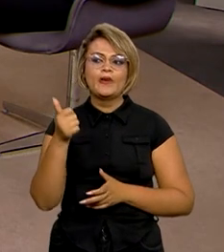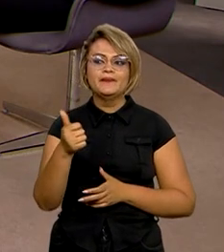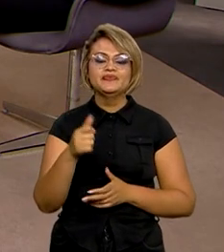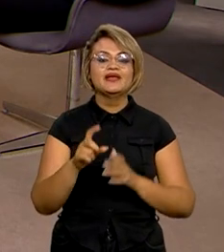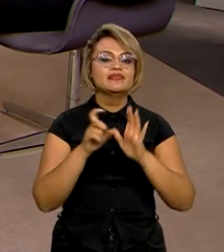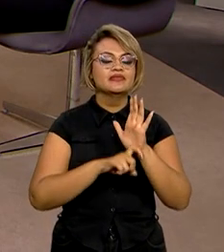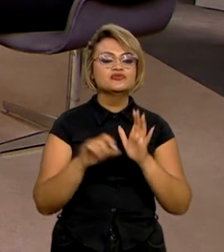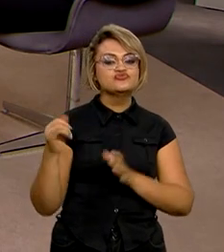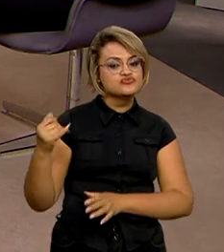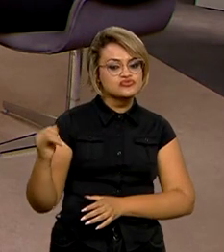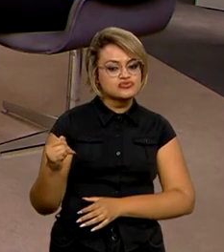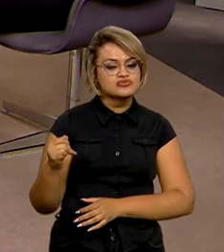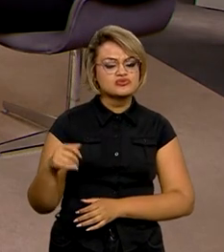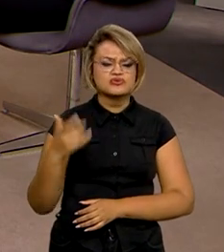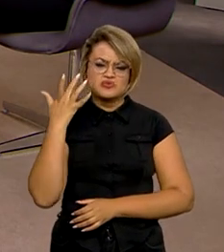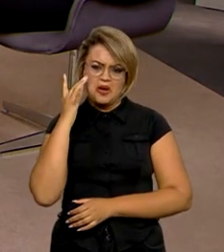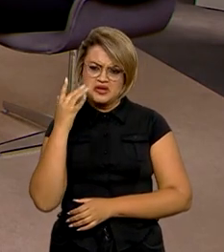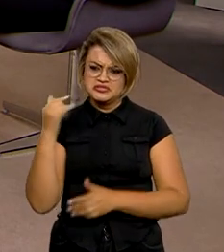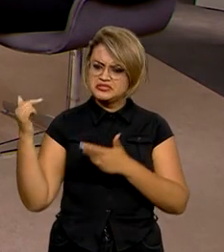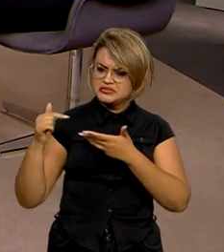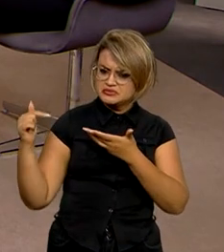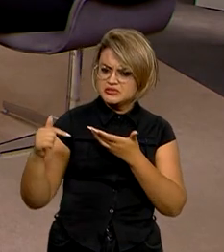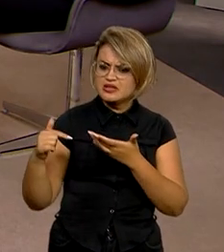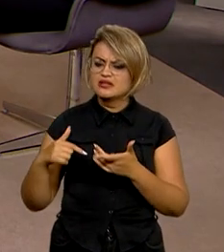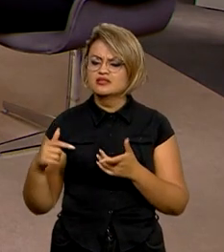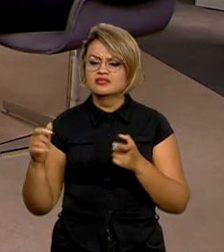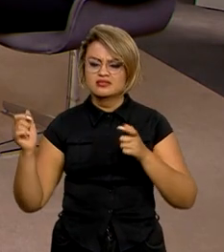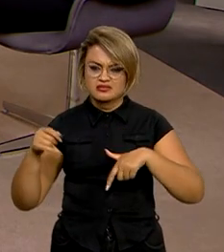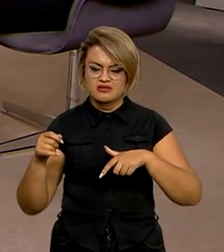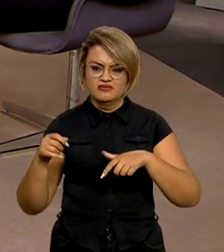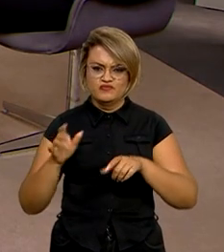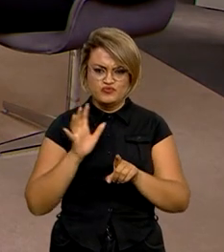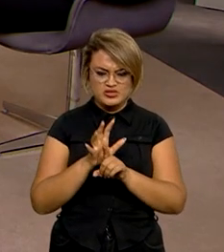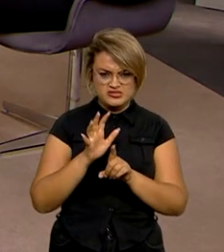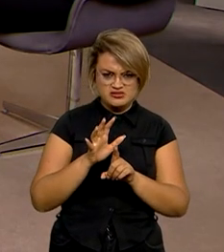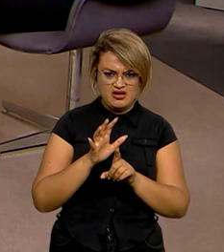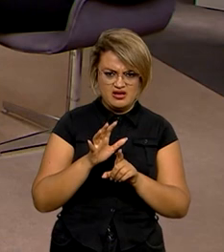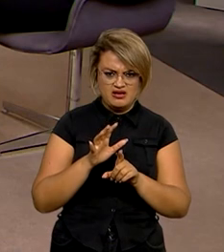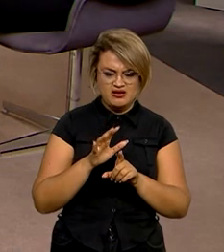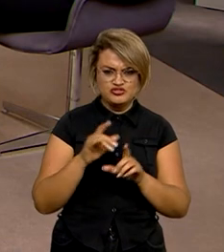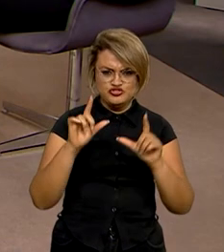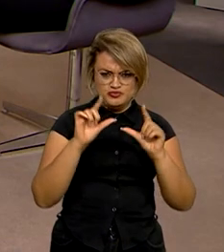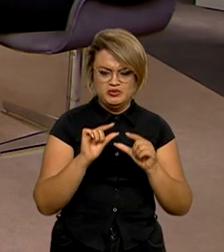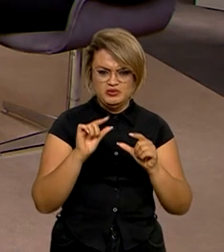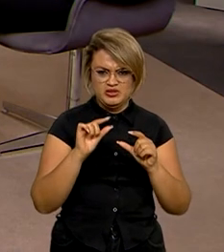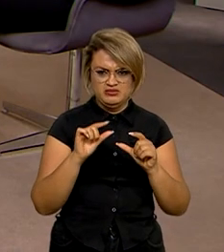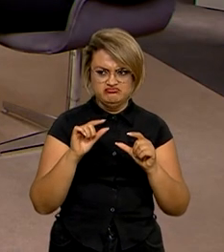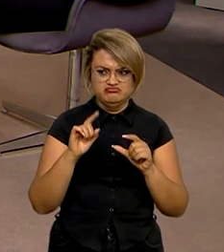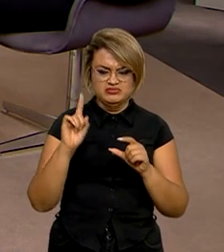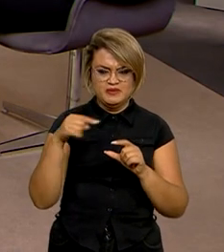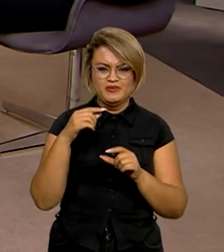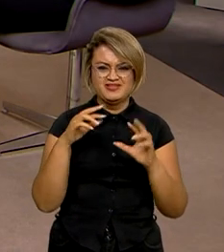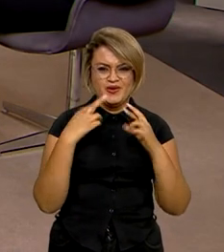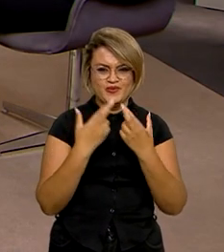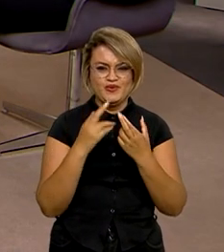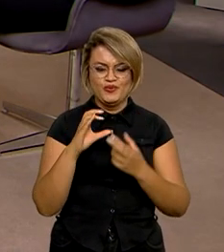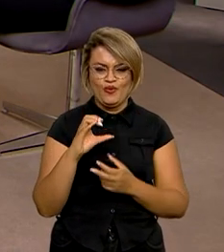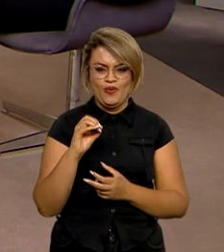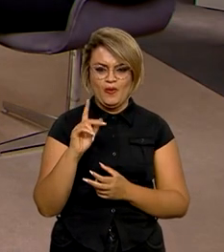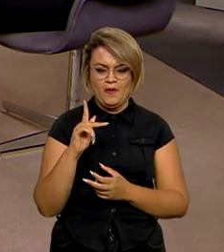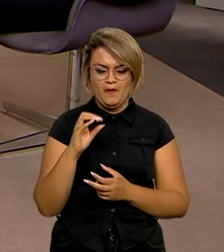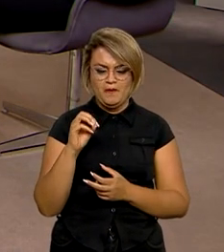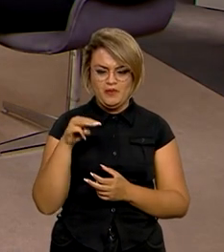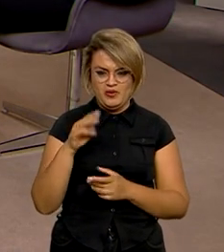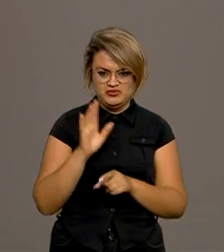básica de juros, o senhor acredita que esses indicadores possam, então, influenciar uma queda já na próxima reunião do COPOM, Comitê de Política